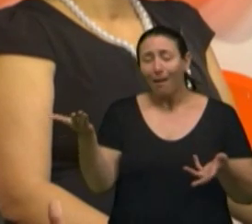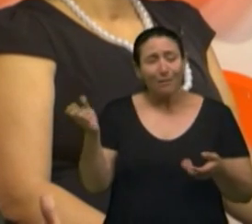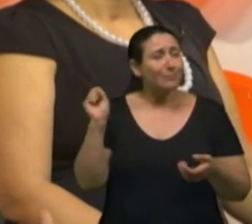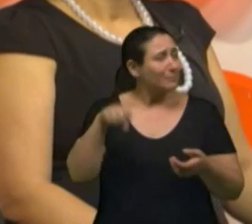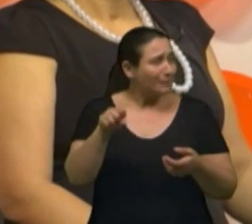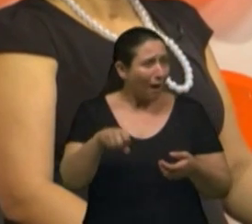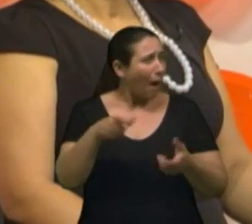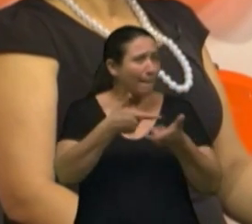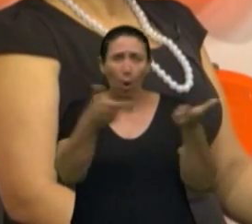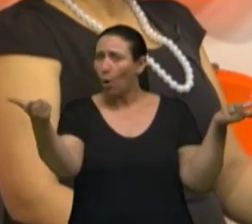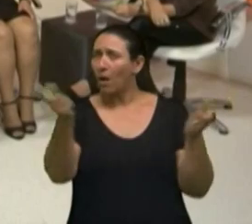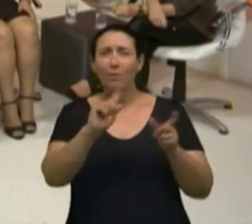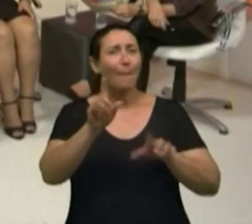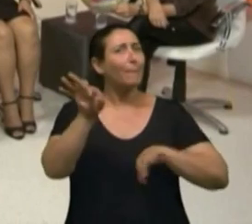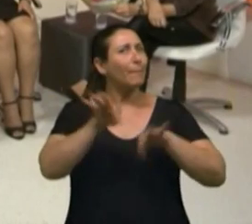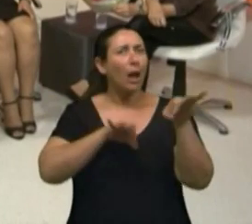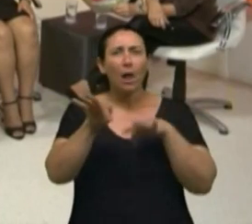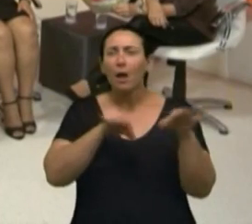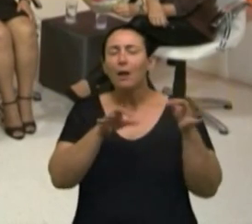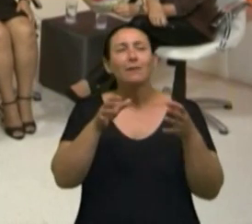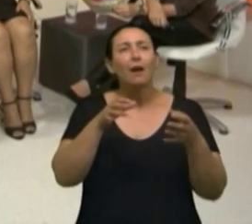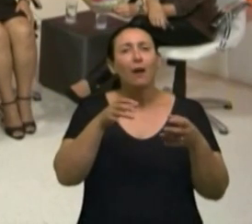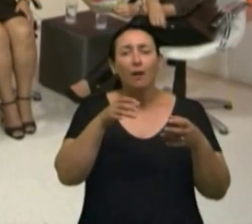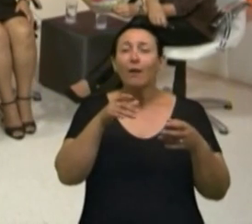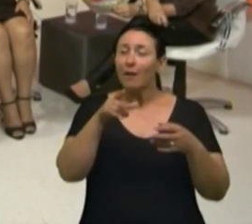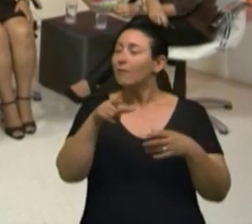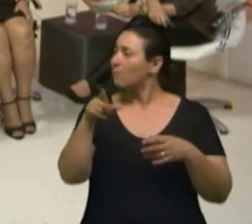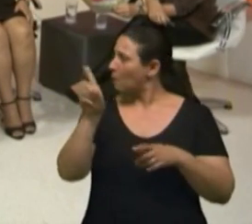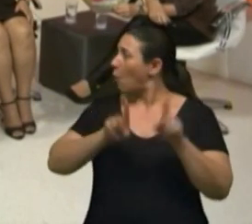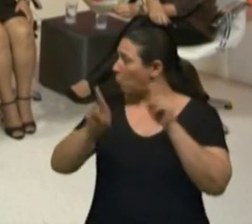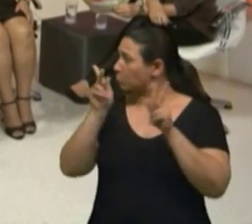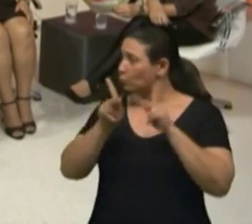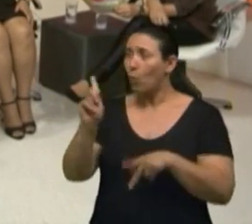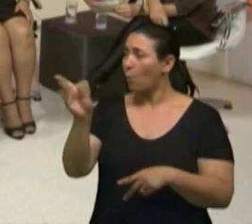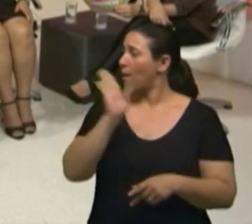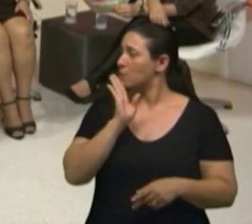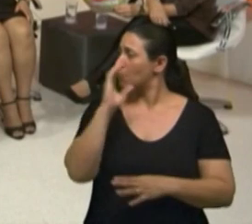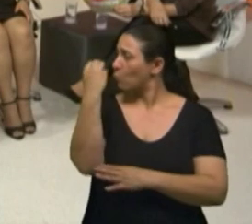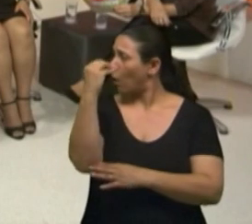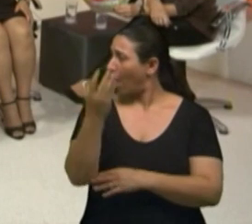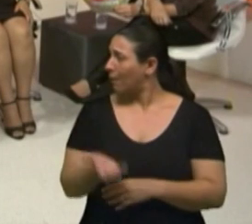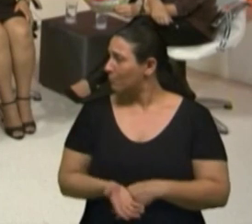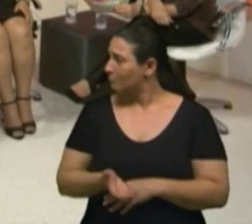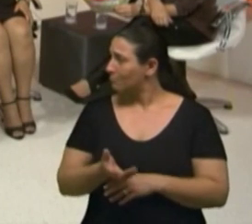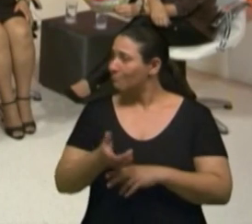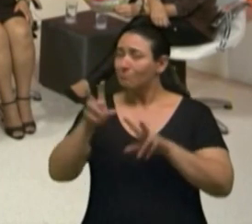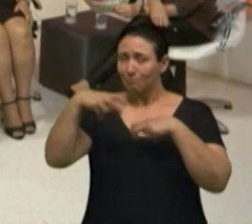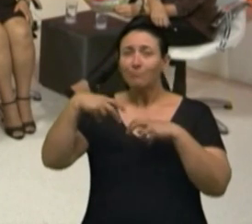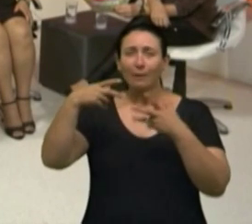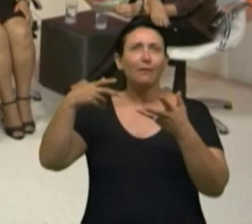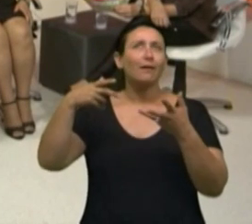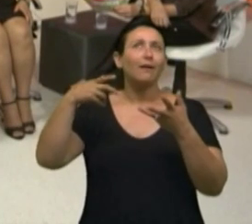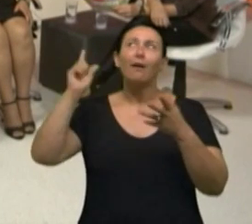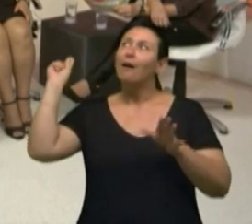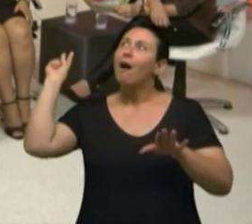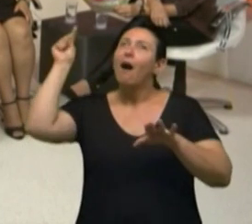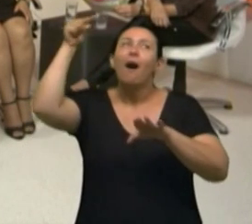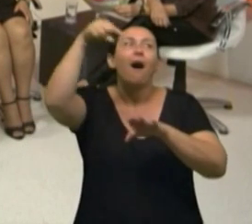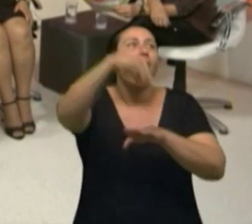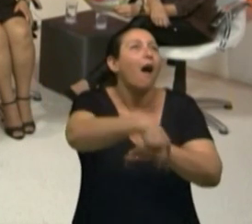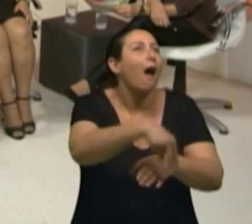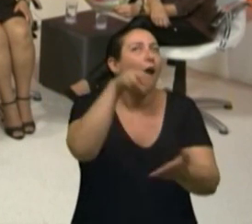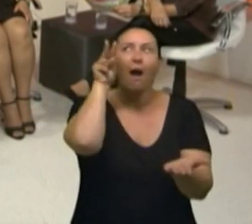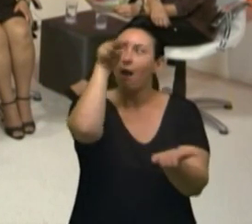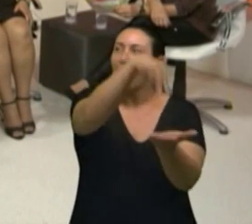Não foram preparadas. É isso que me chama a atenção. A maioria não foi. pessoas nunca reconhecem Porto Alegre, né, Rosane? Nós incluímos atividades